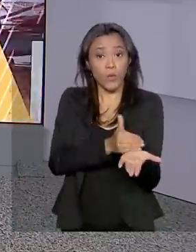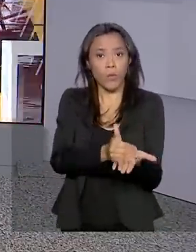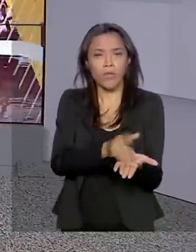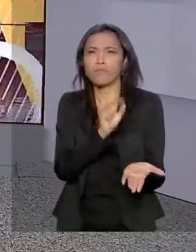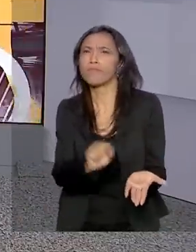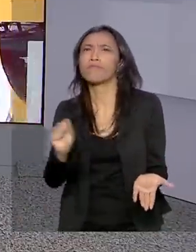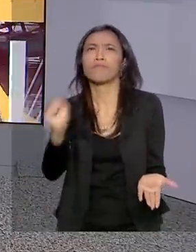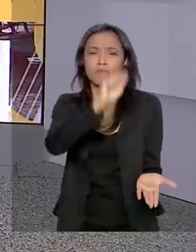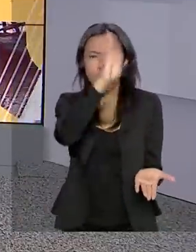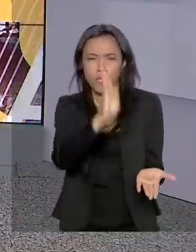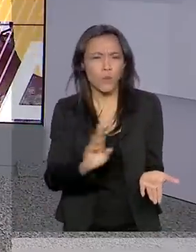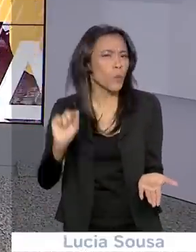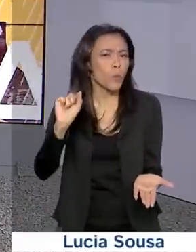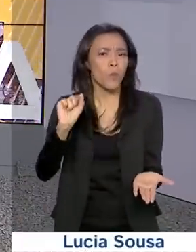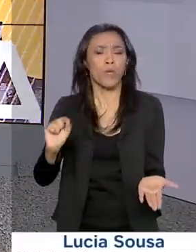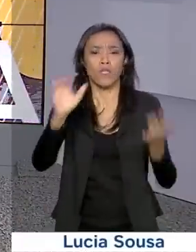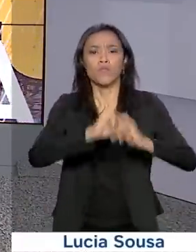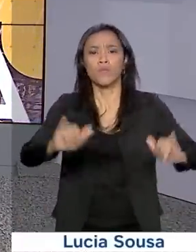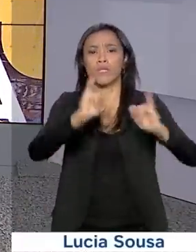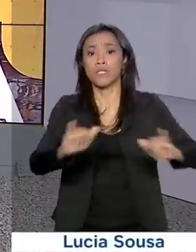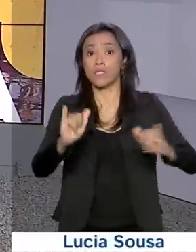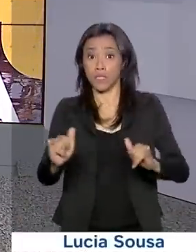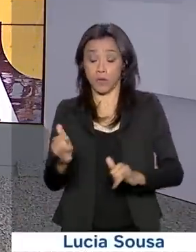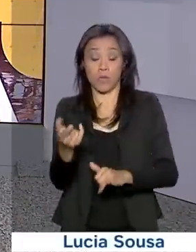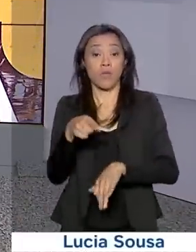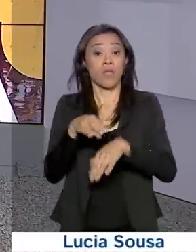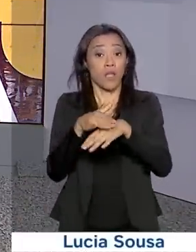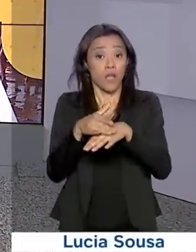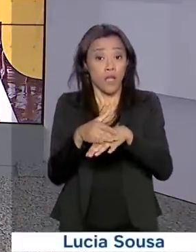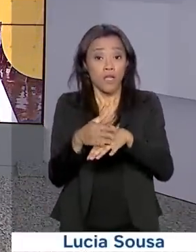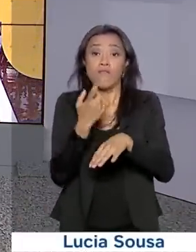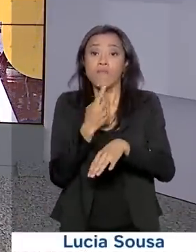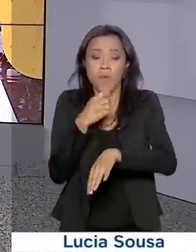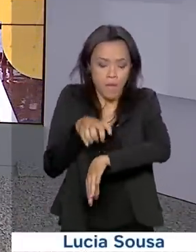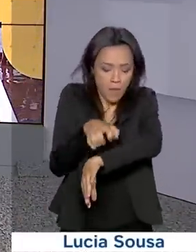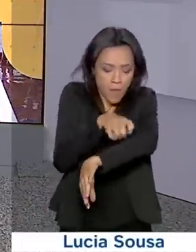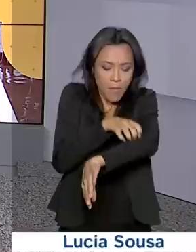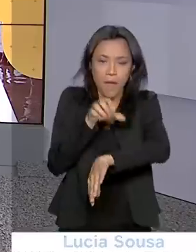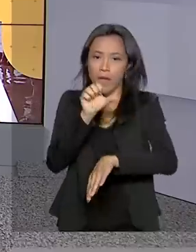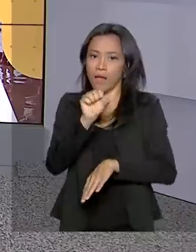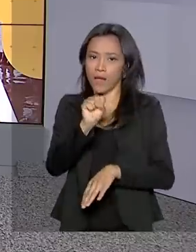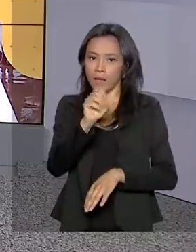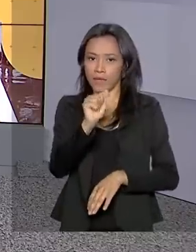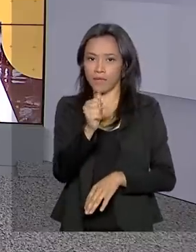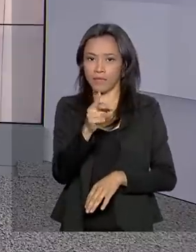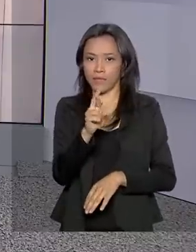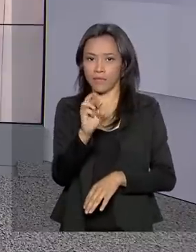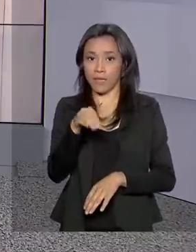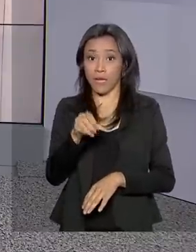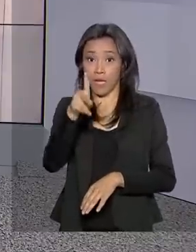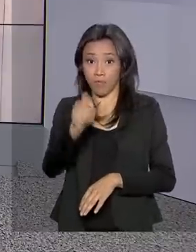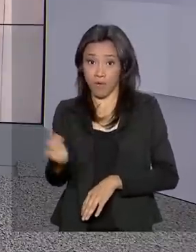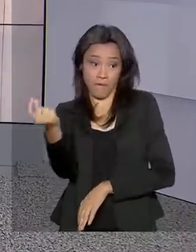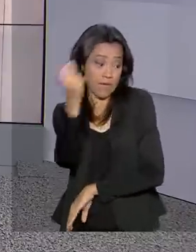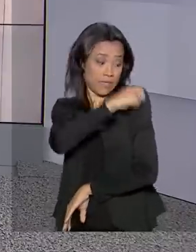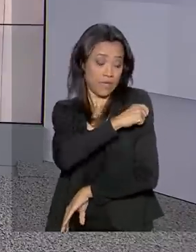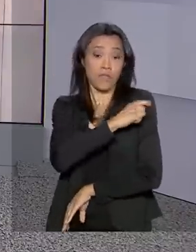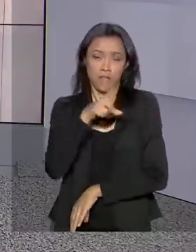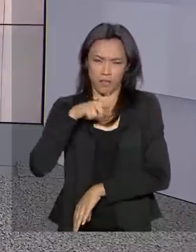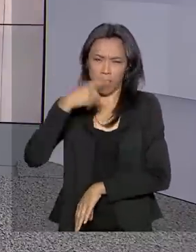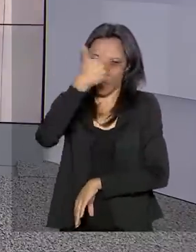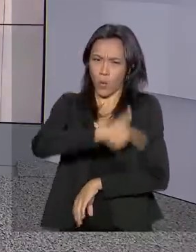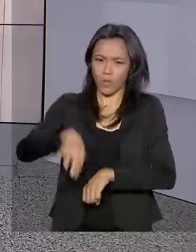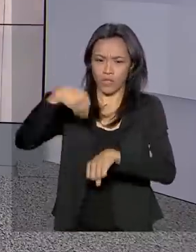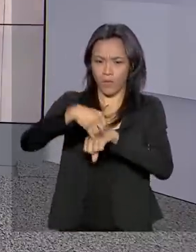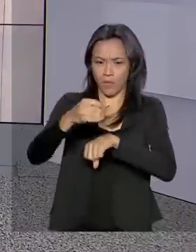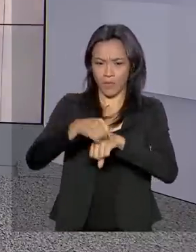todo o país a campanha de vacinação contra o sarampo. Vamos conversar com o repórter Ricardo Ferraz, lá em São Paulo, que tem outras informações